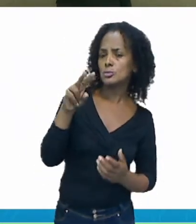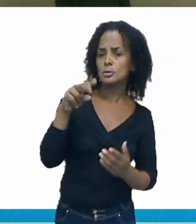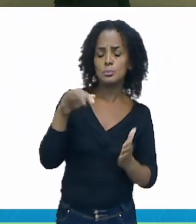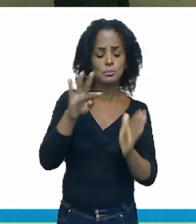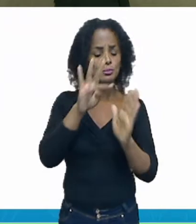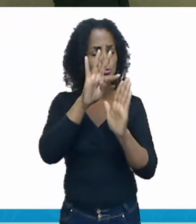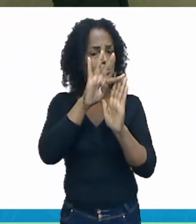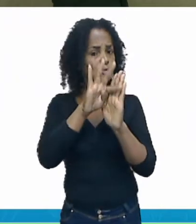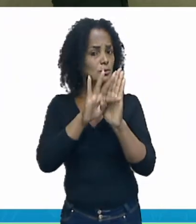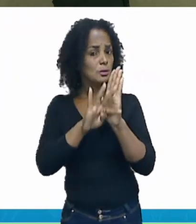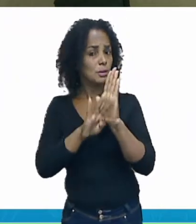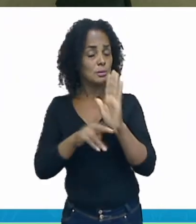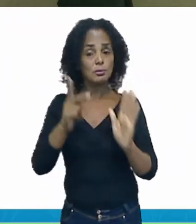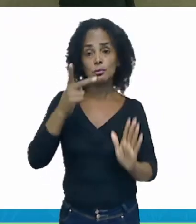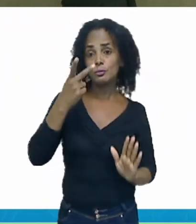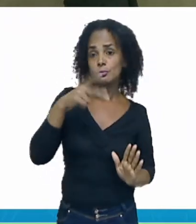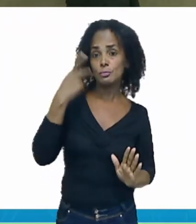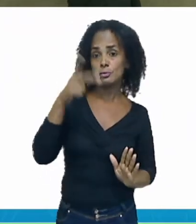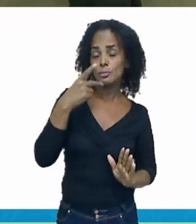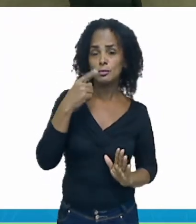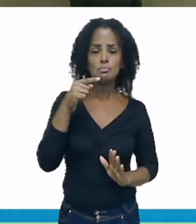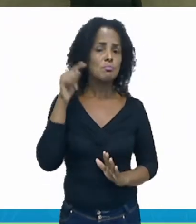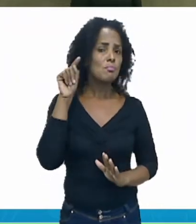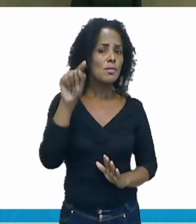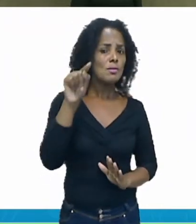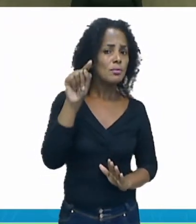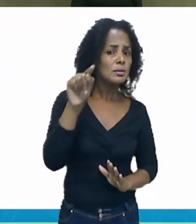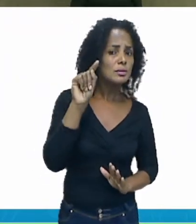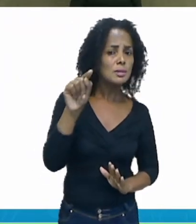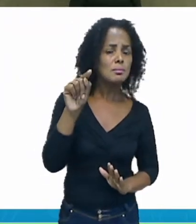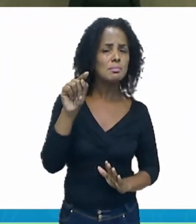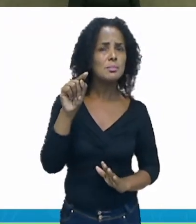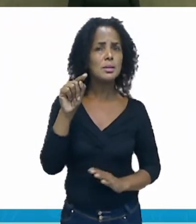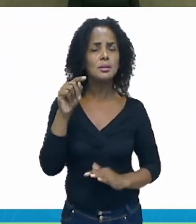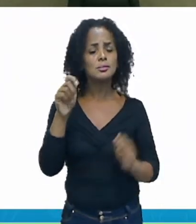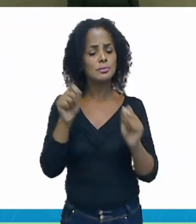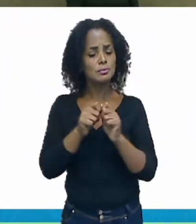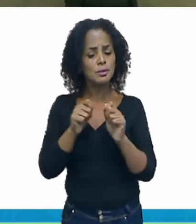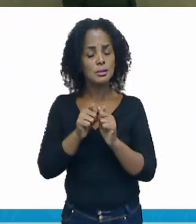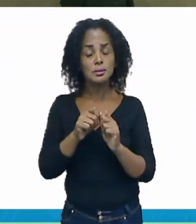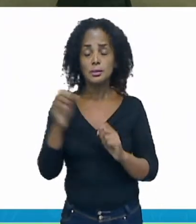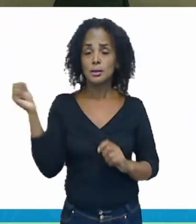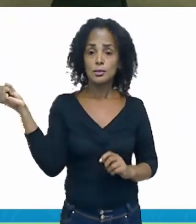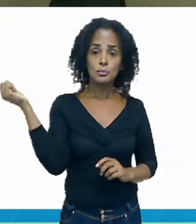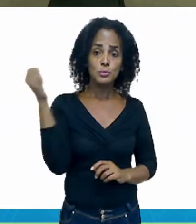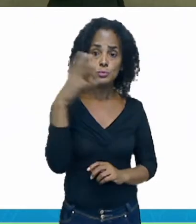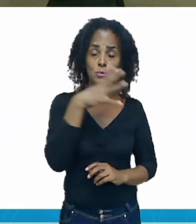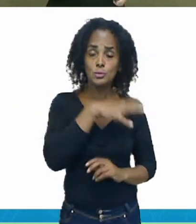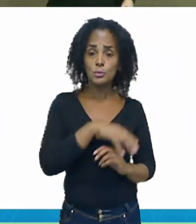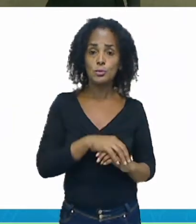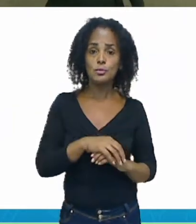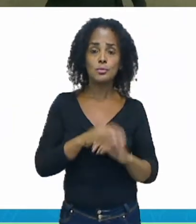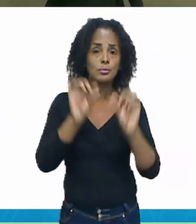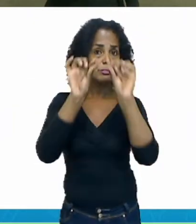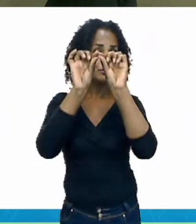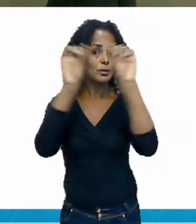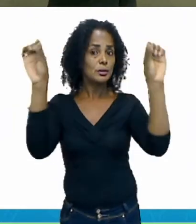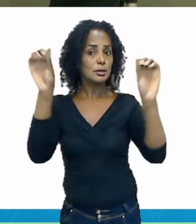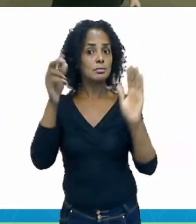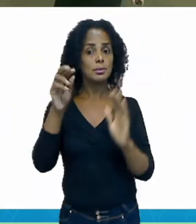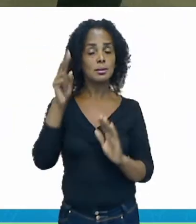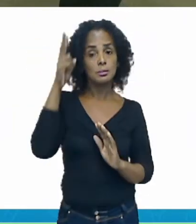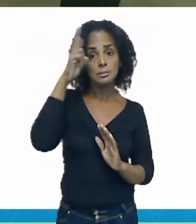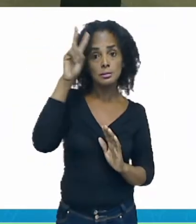contou e você mesmo faça um novo título para essa história. Agora preste